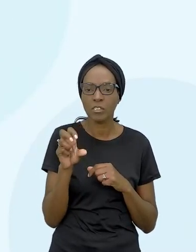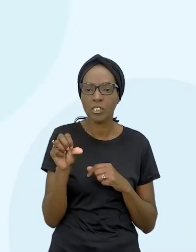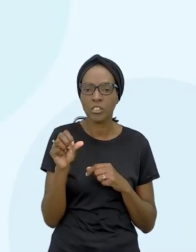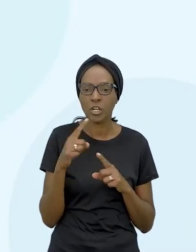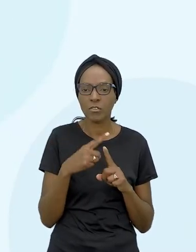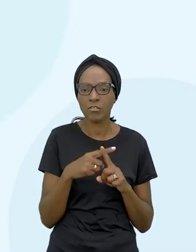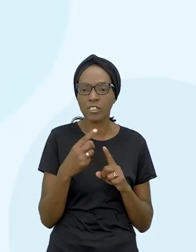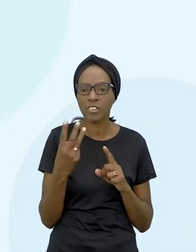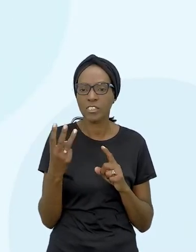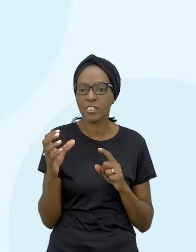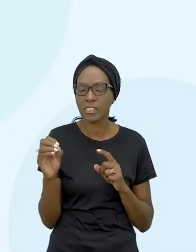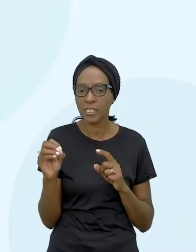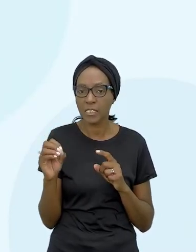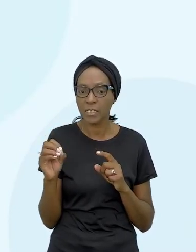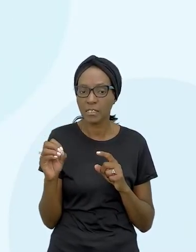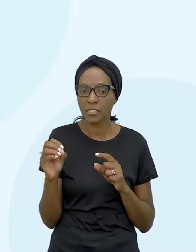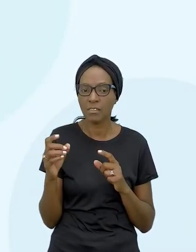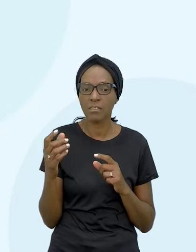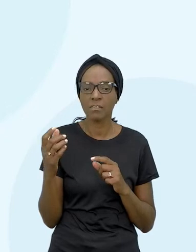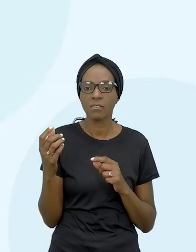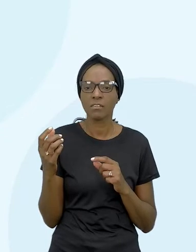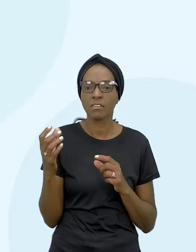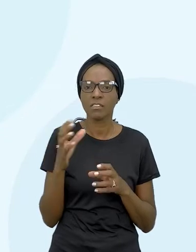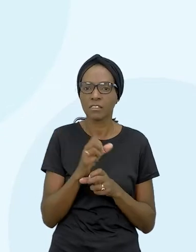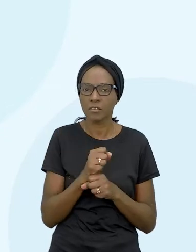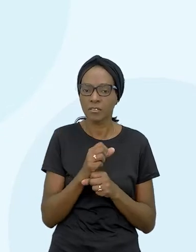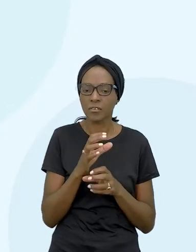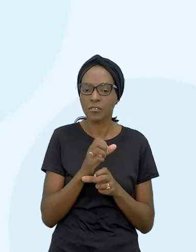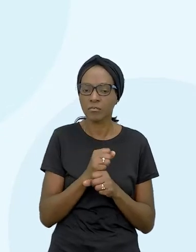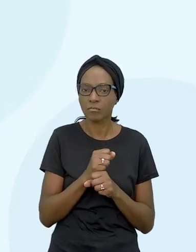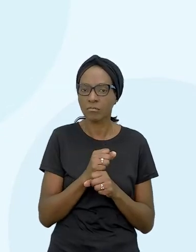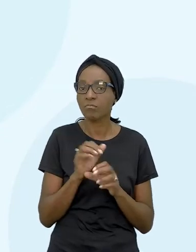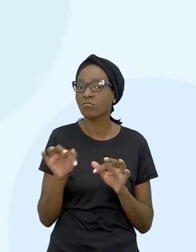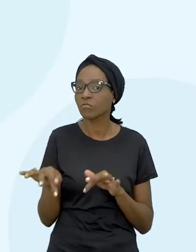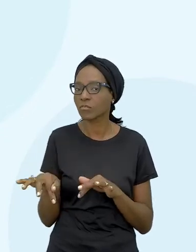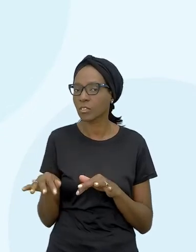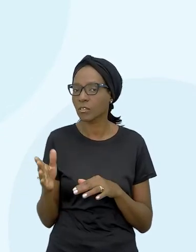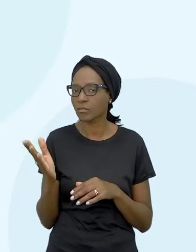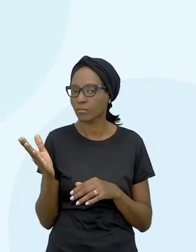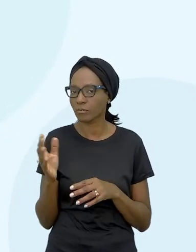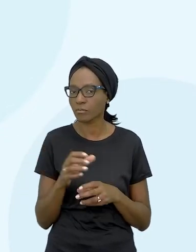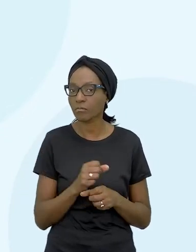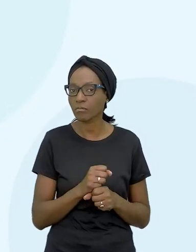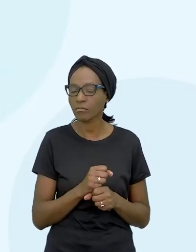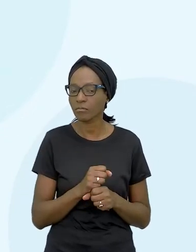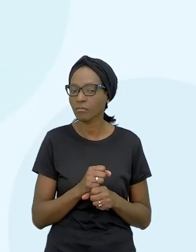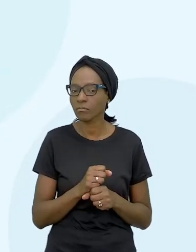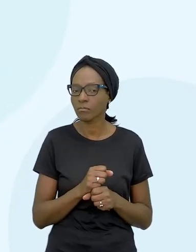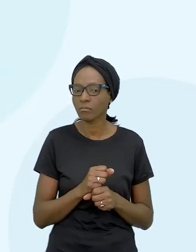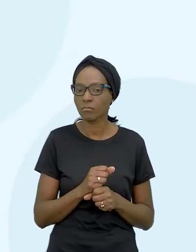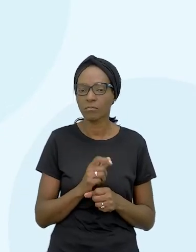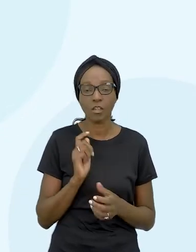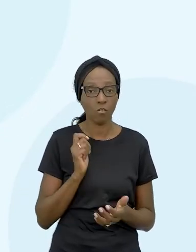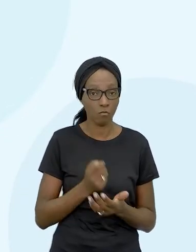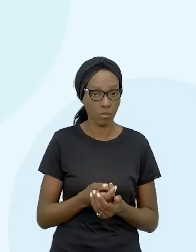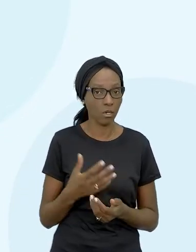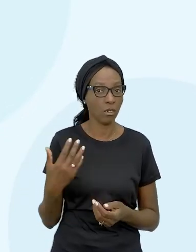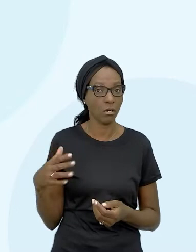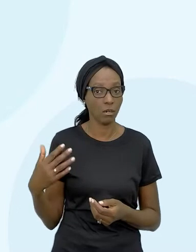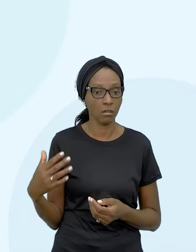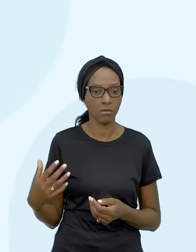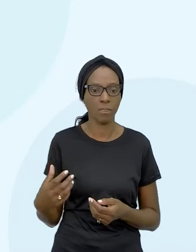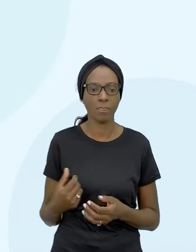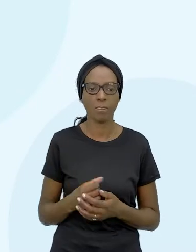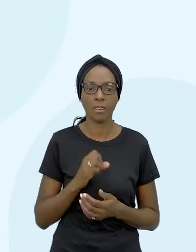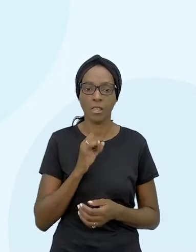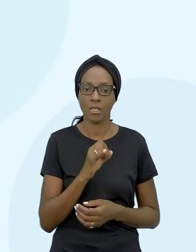IOF diário e aí a gente vai somar. Quanto será que ela vai pagar? Eu acho que ela vai pagar o valor significativo. Caso o